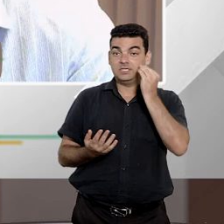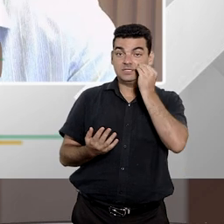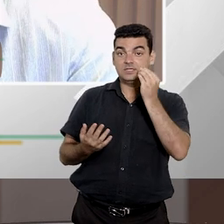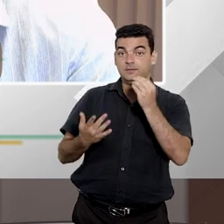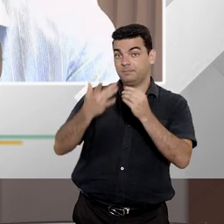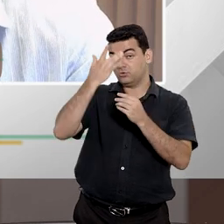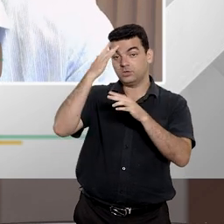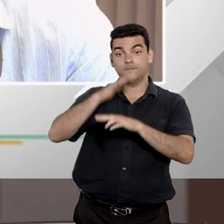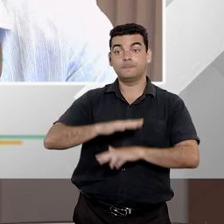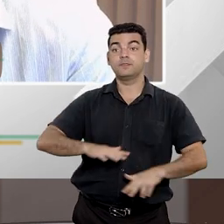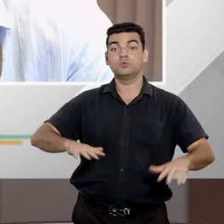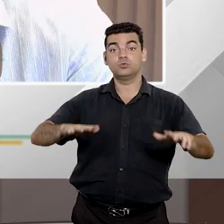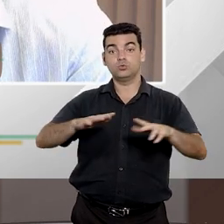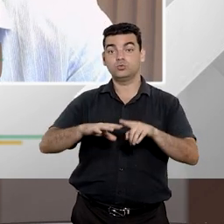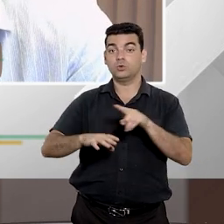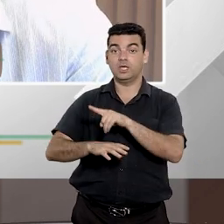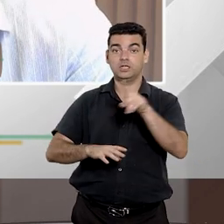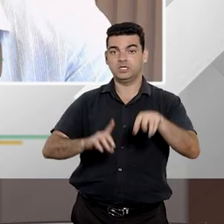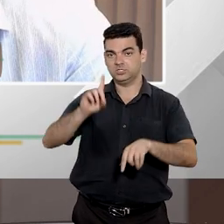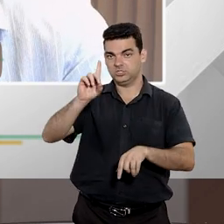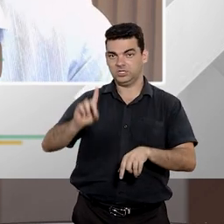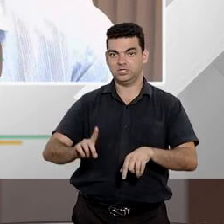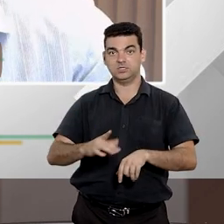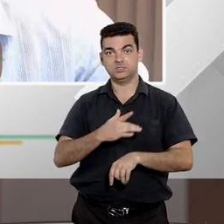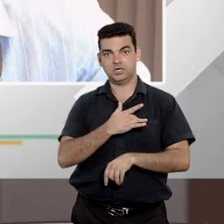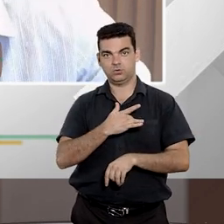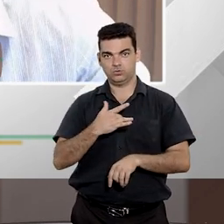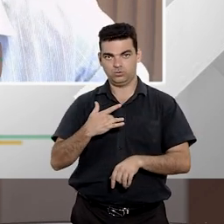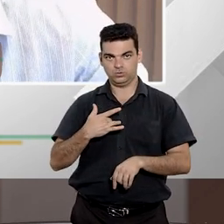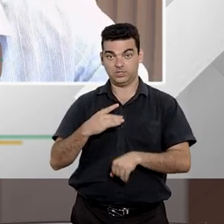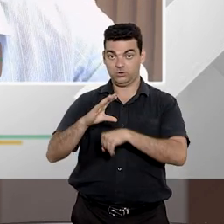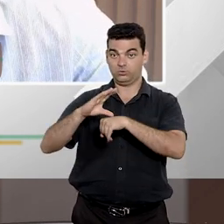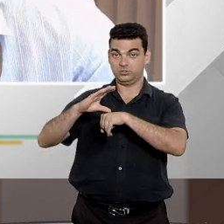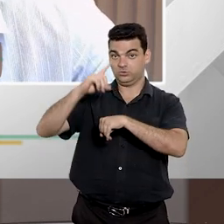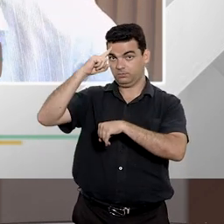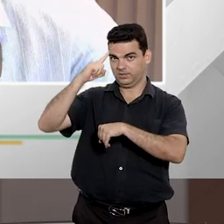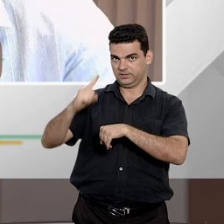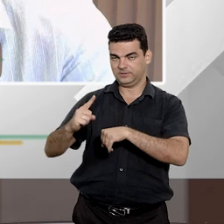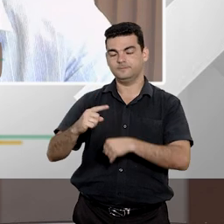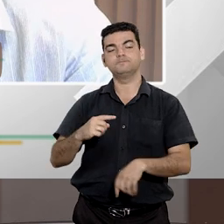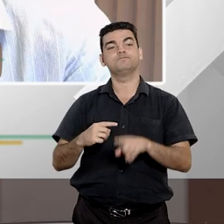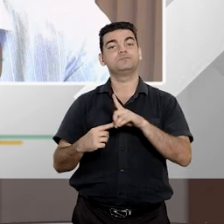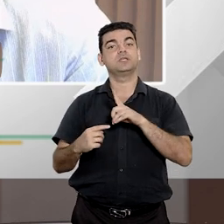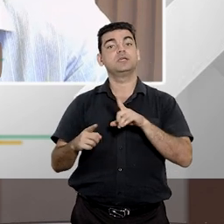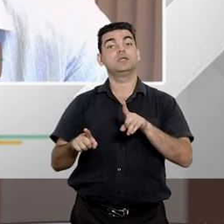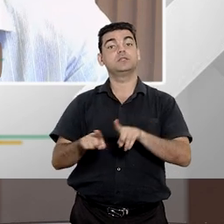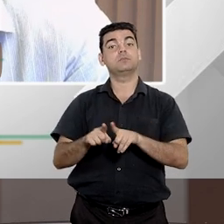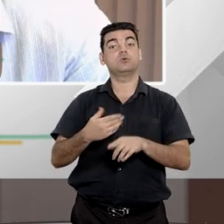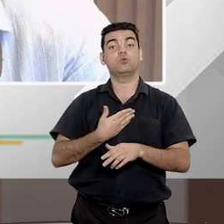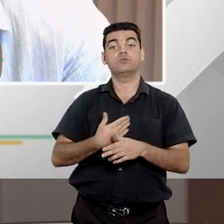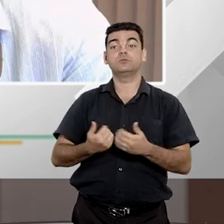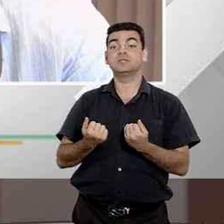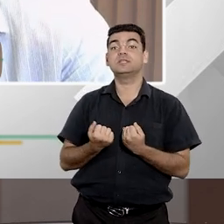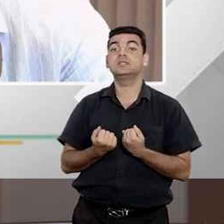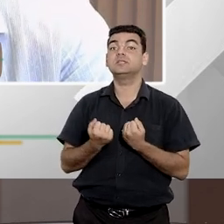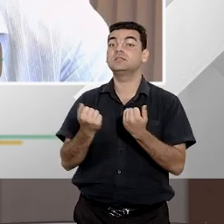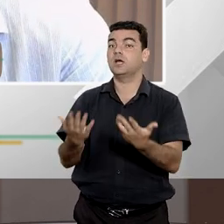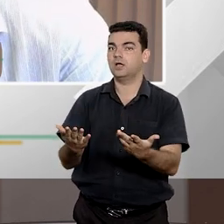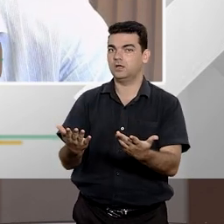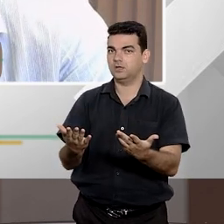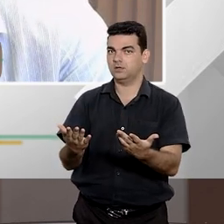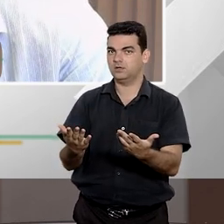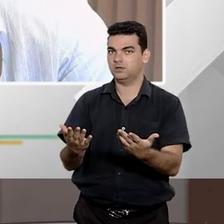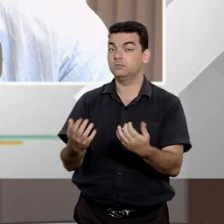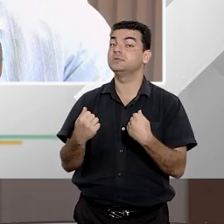os cidadãos tenham direito à saúde, como está descrito na Constituição, e o Estado possa concretizar esse